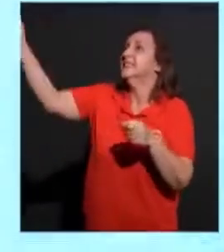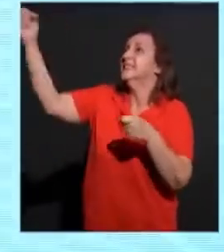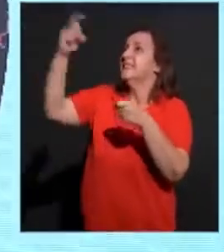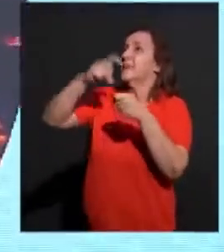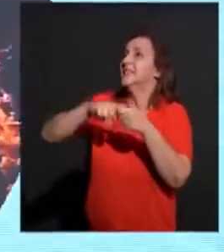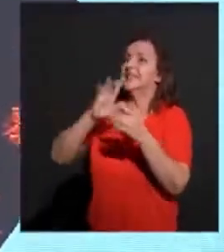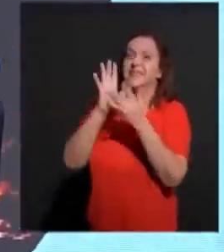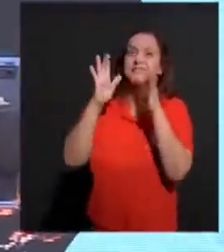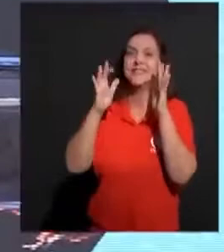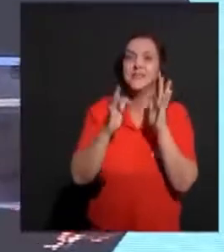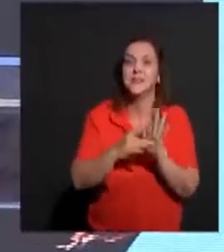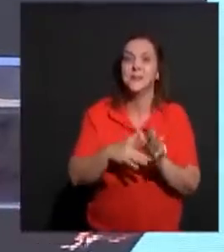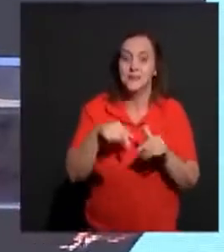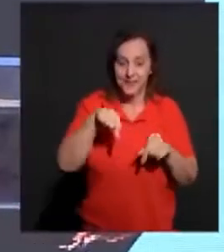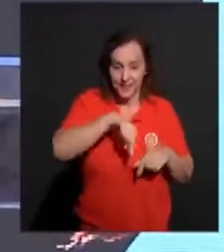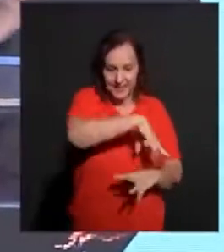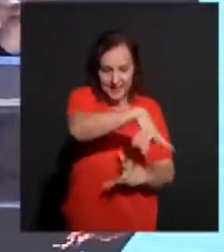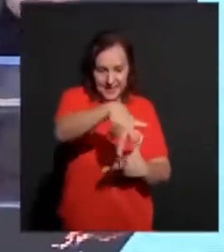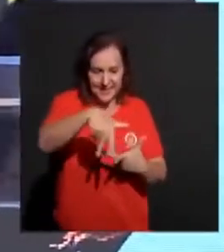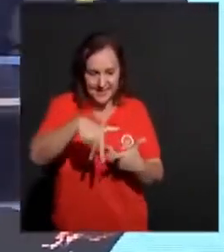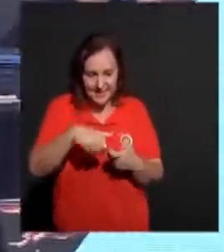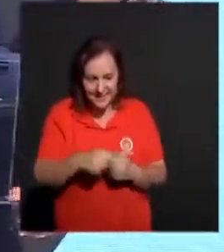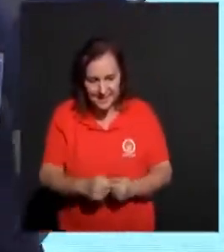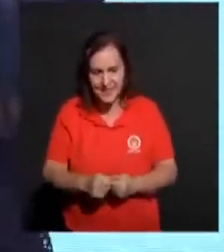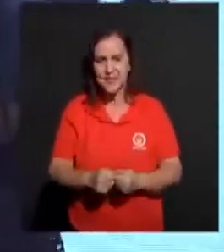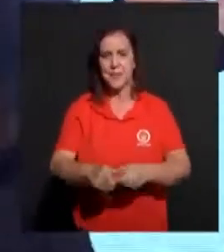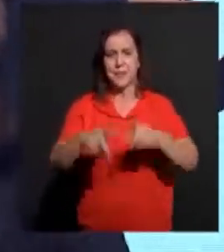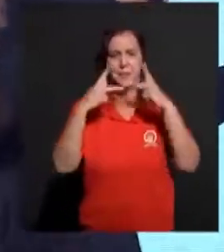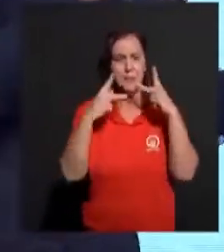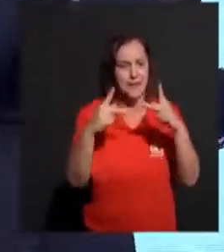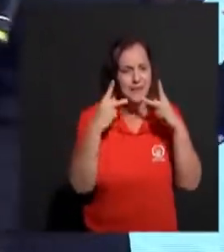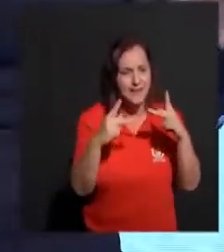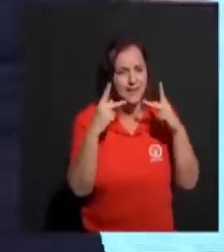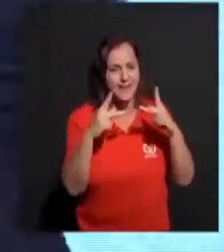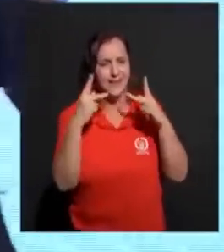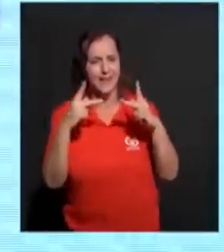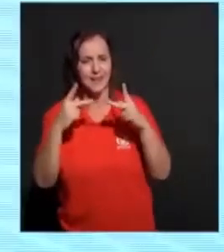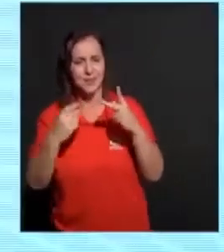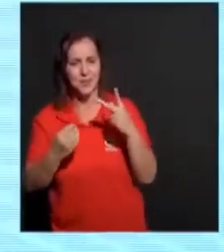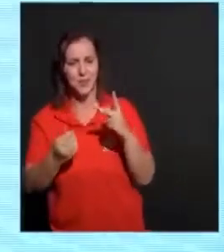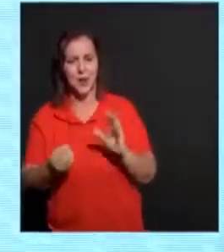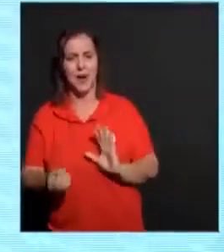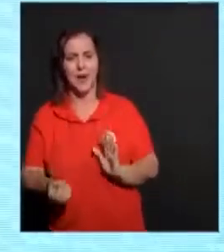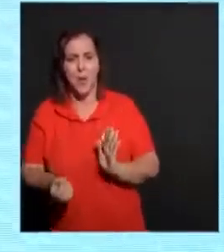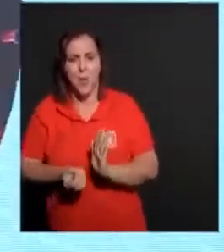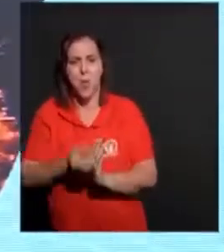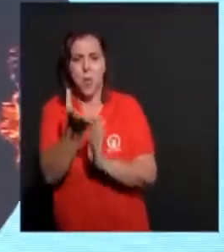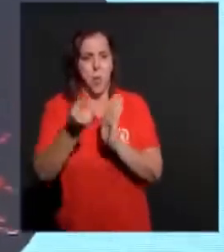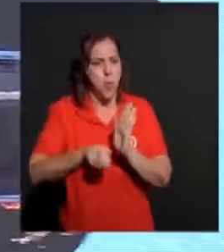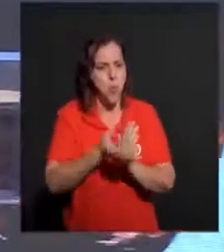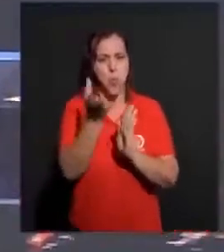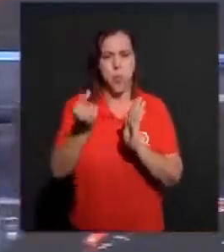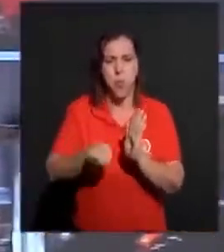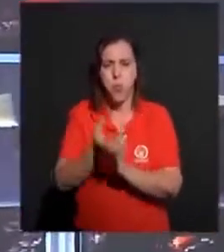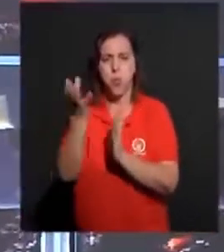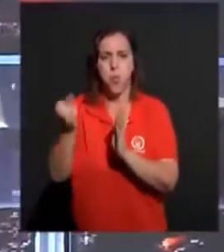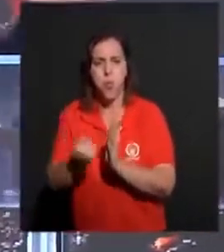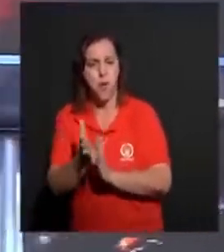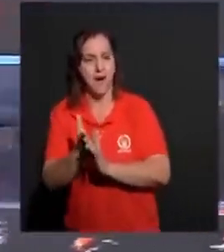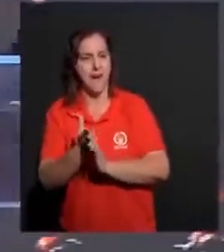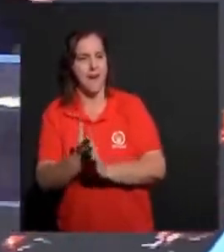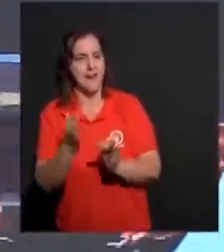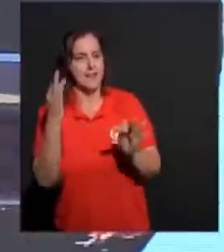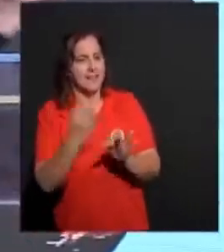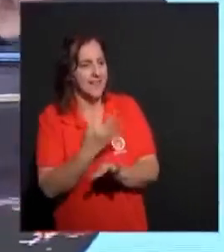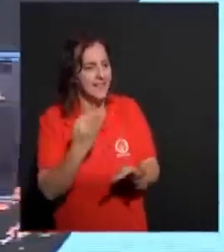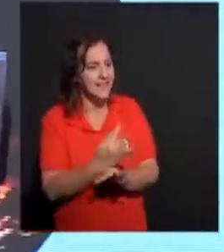Daquele que passou os seus dias aqui na terra. Anseando, pregando, falando. Anunciando. Sofrendo,